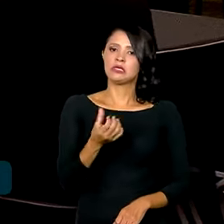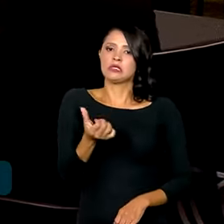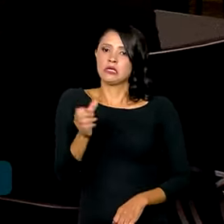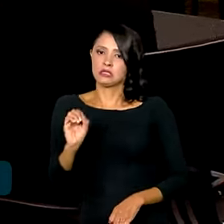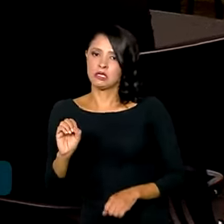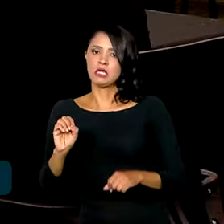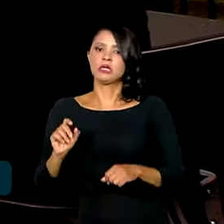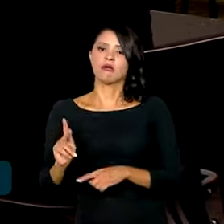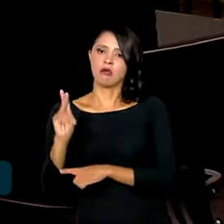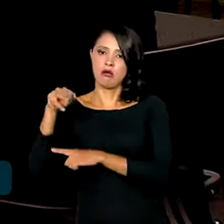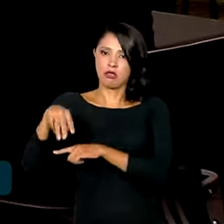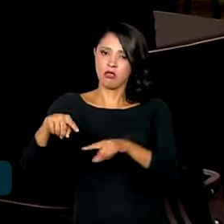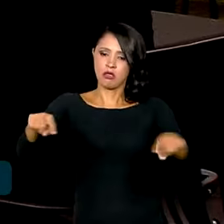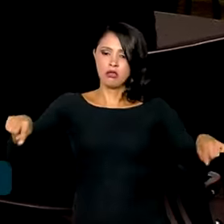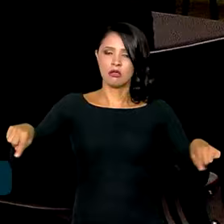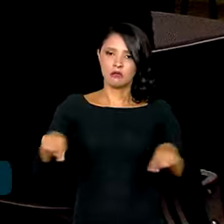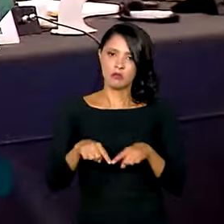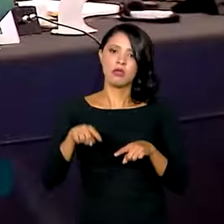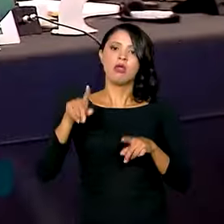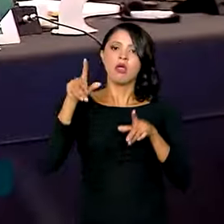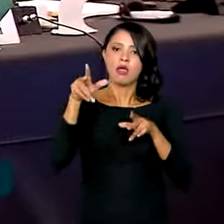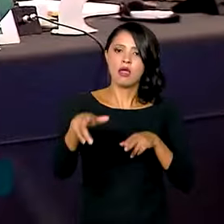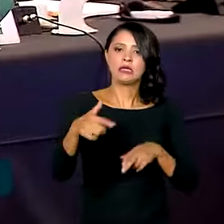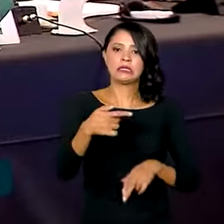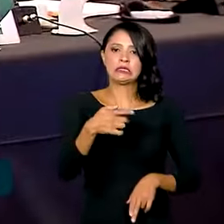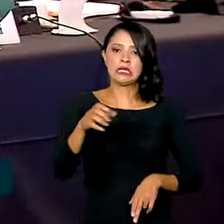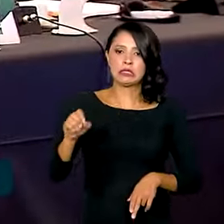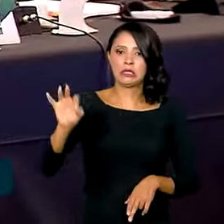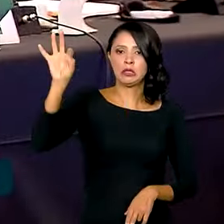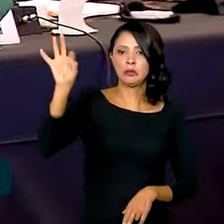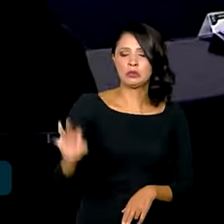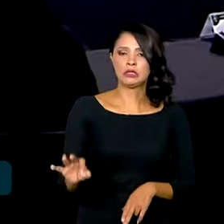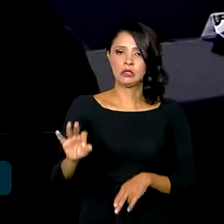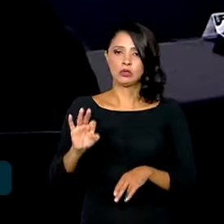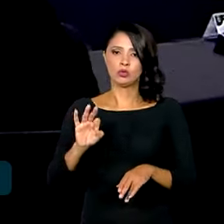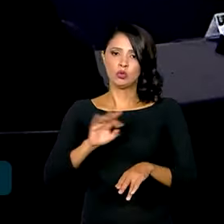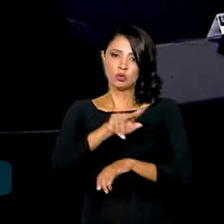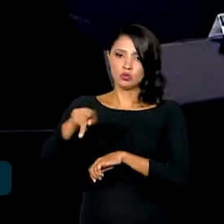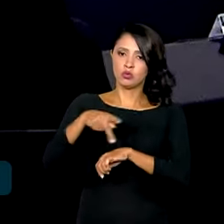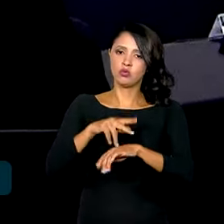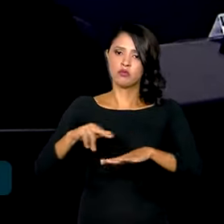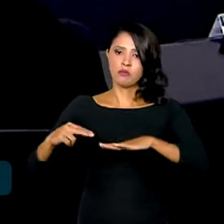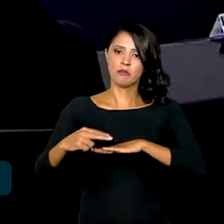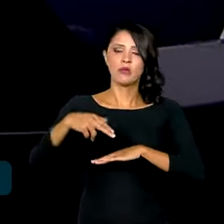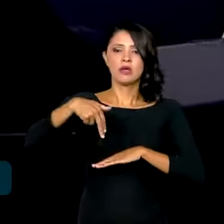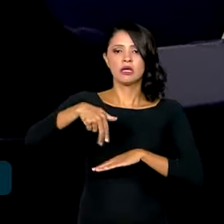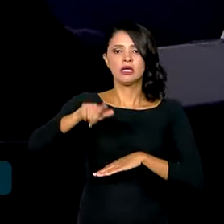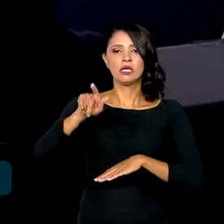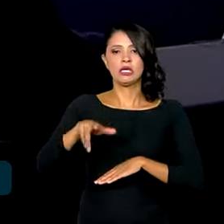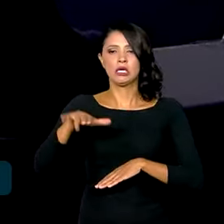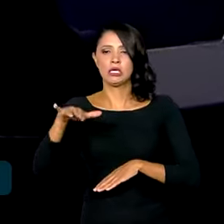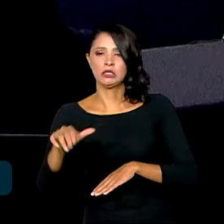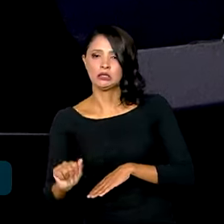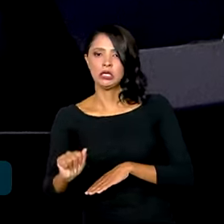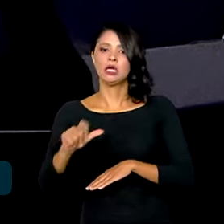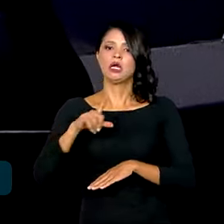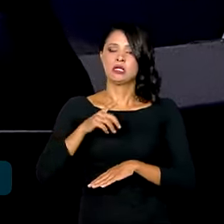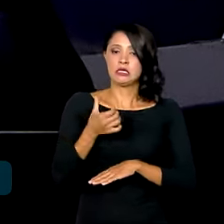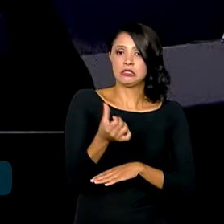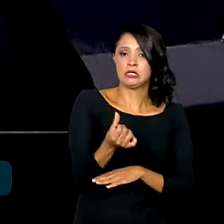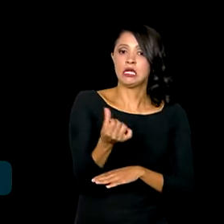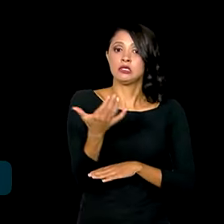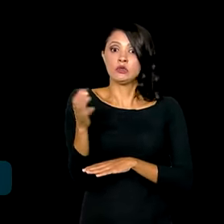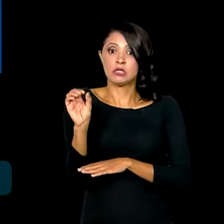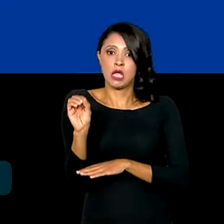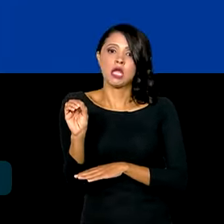que corresponde a cerca de 70% de toda a Guiana e atravessa seis dos dez estados